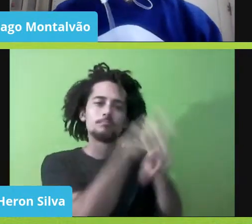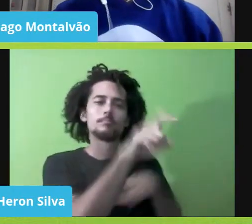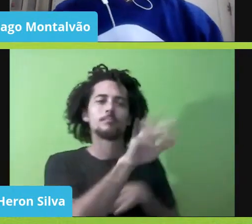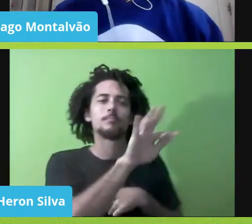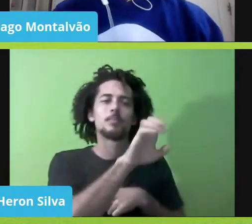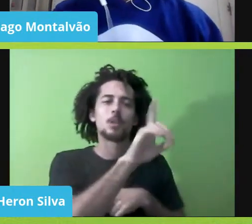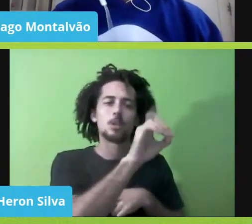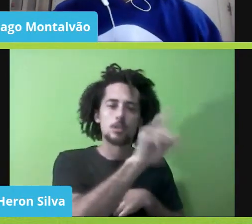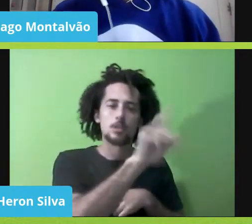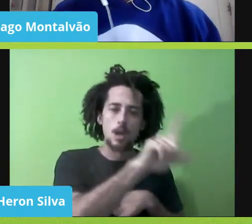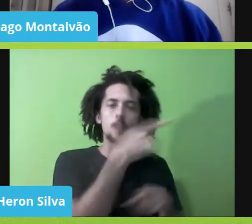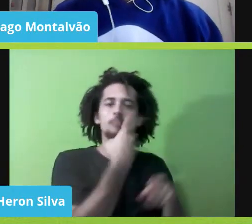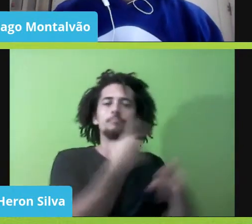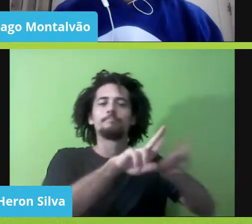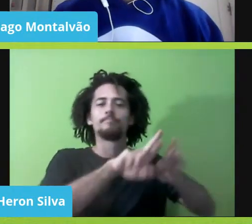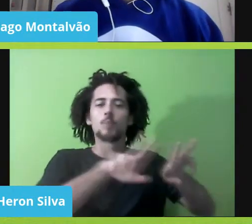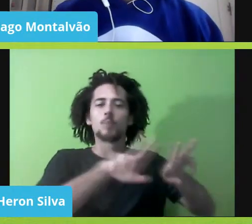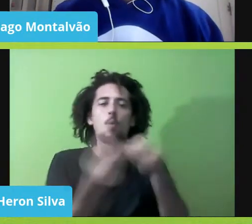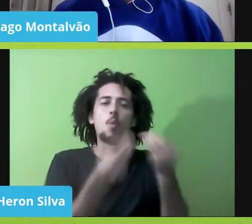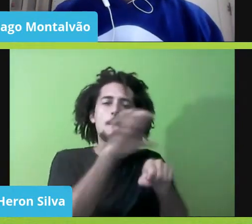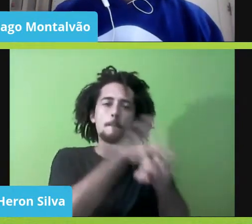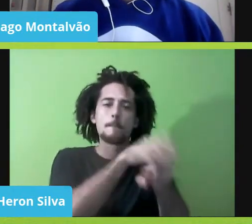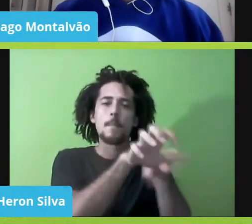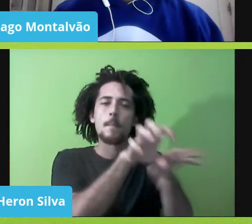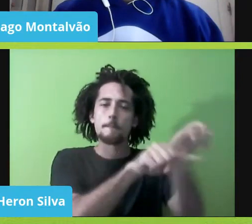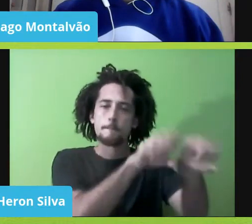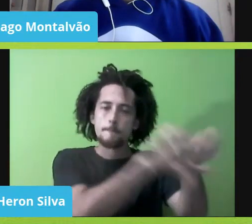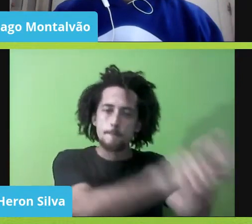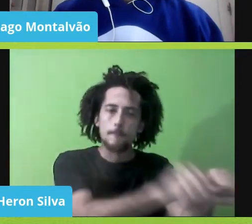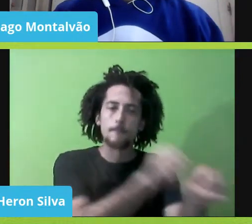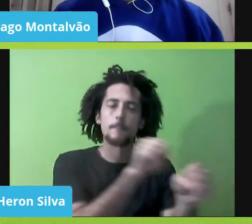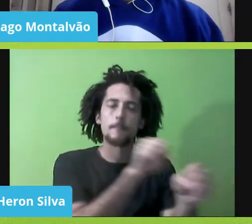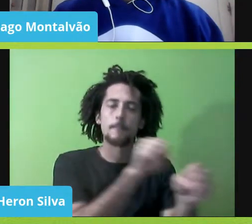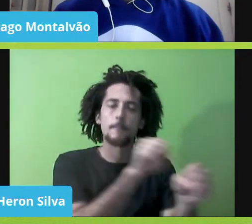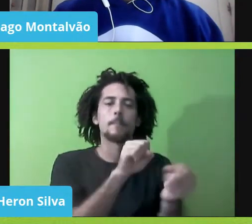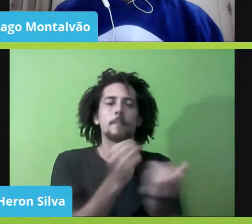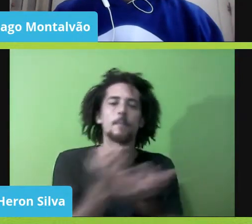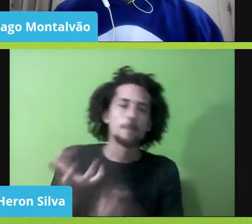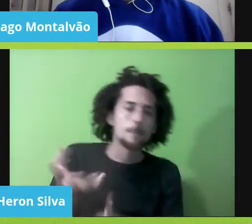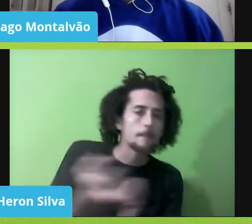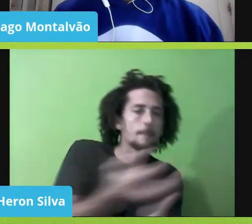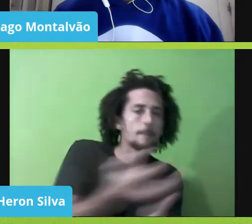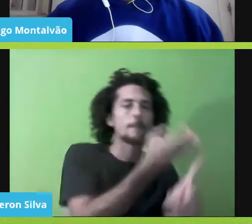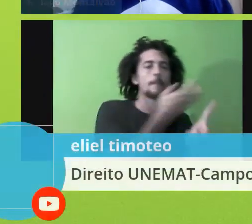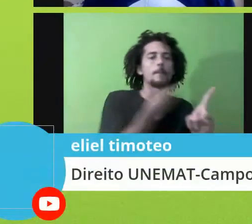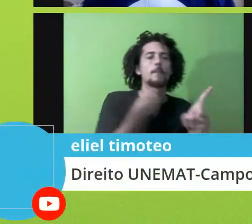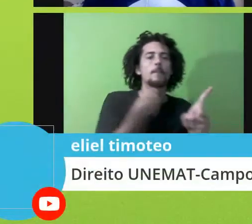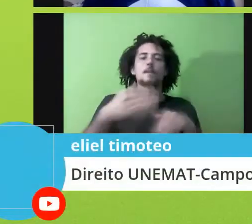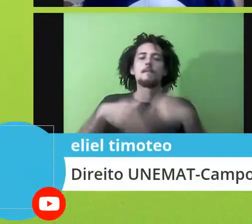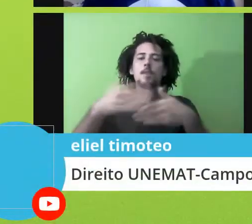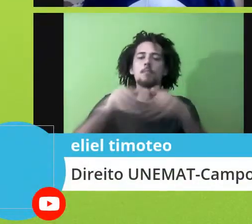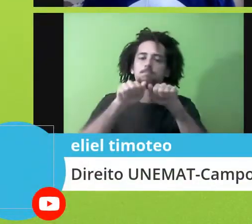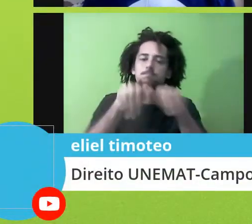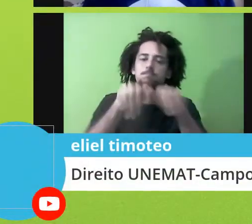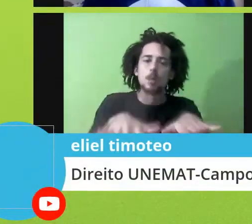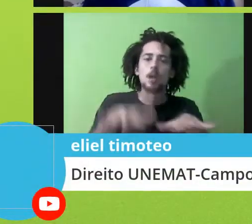um modo de exploração econômica que avança sobre territórios, que avança sobre a natureza, né, que vê